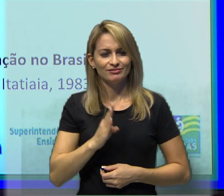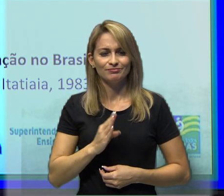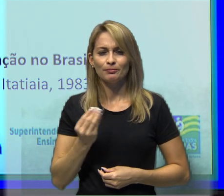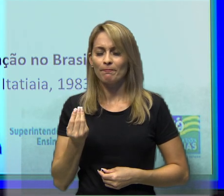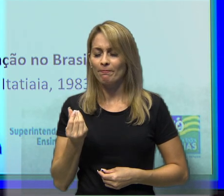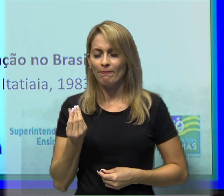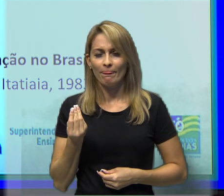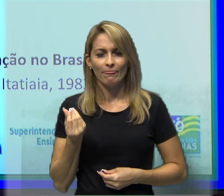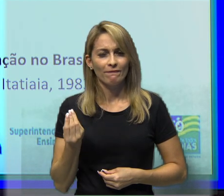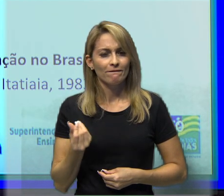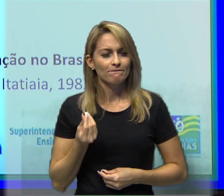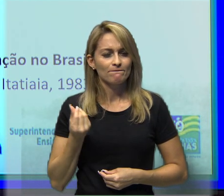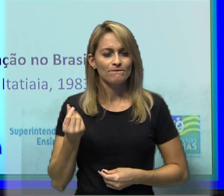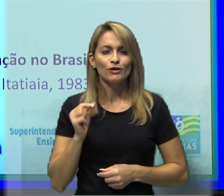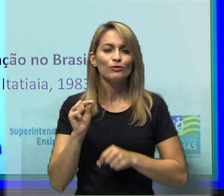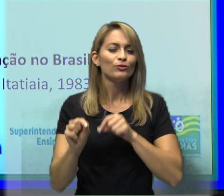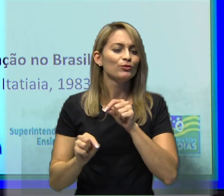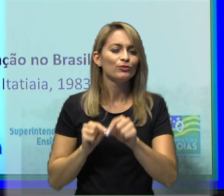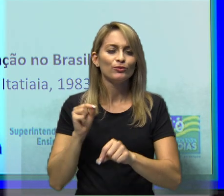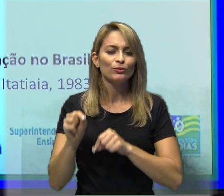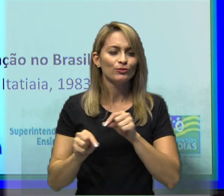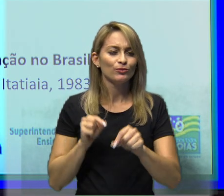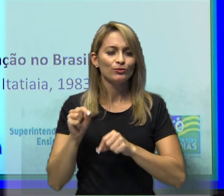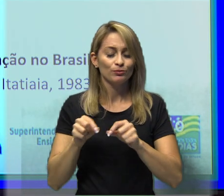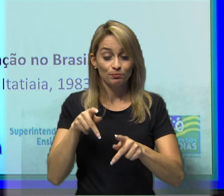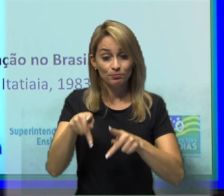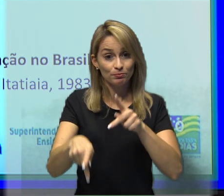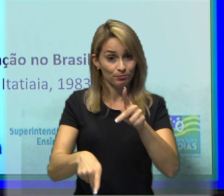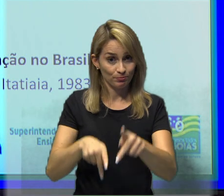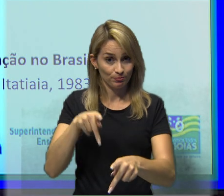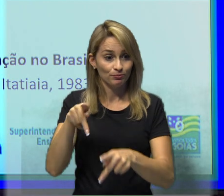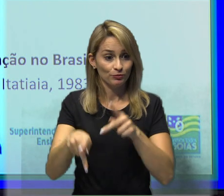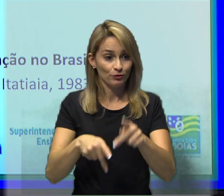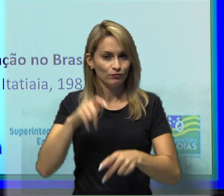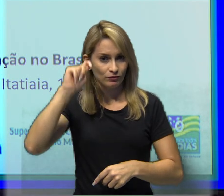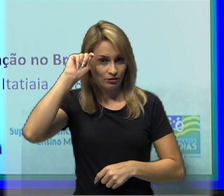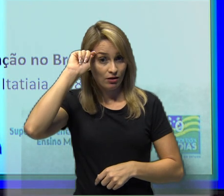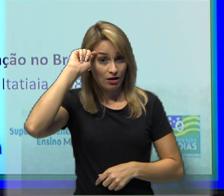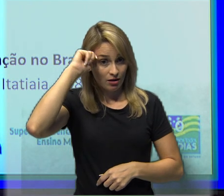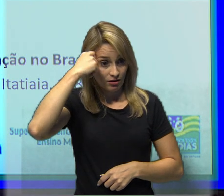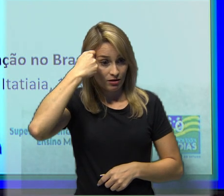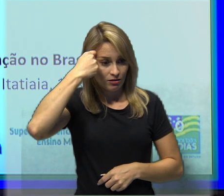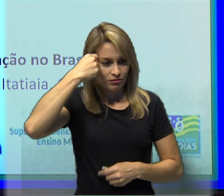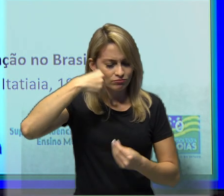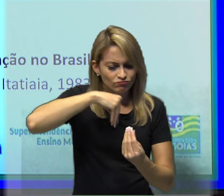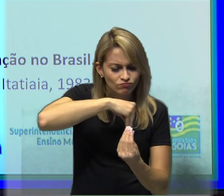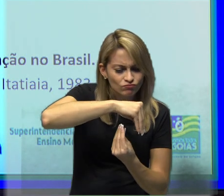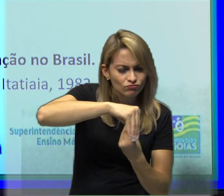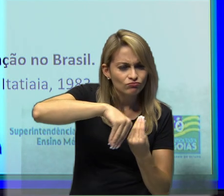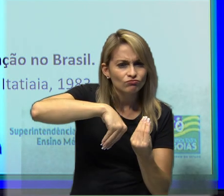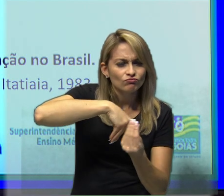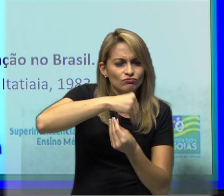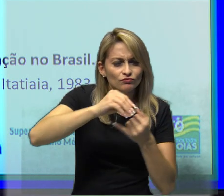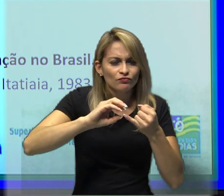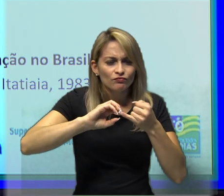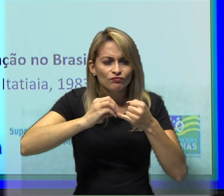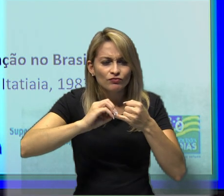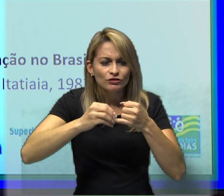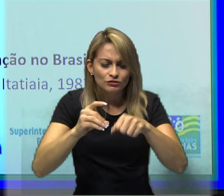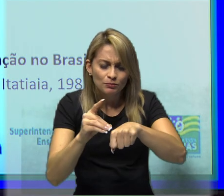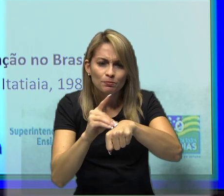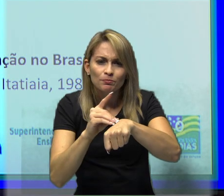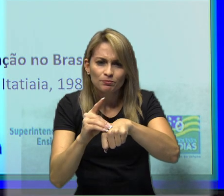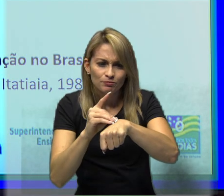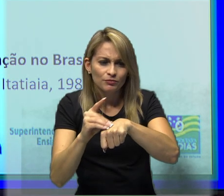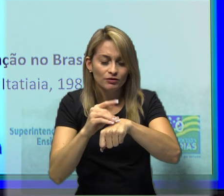porco e de boi. Atualmente, o prato chega à mesa acompanhado de farofa, arroz branco, couve